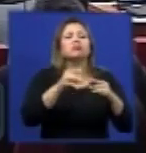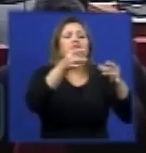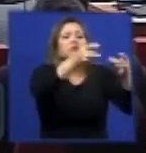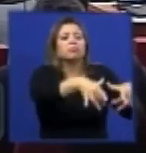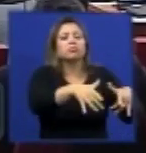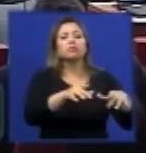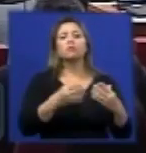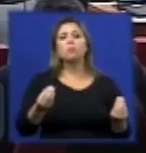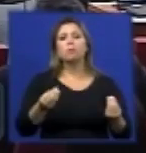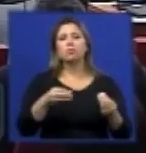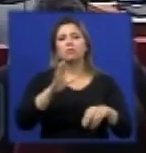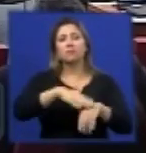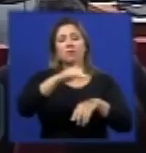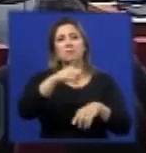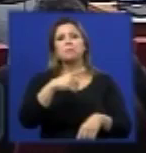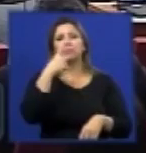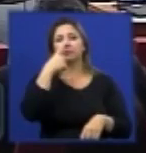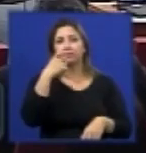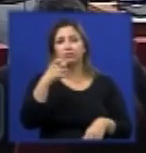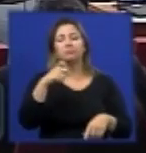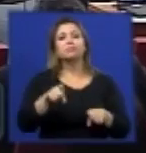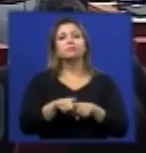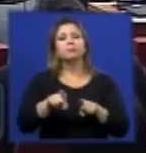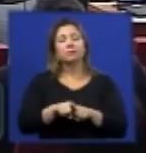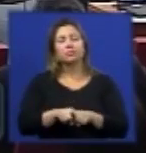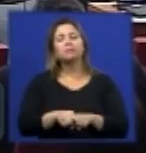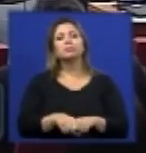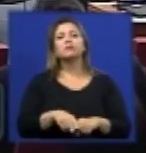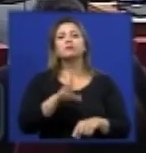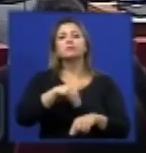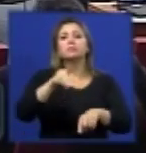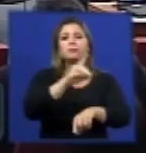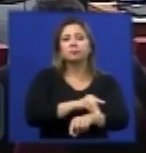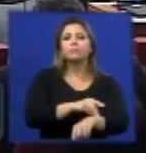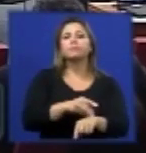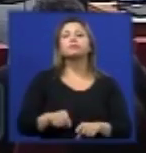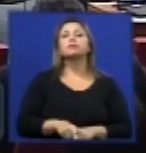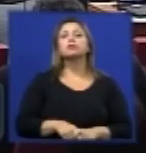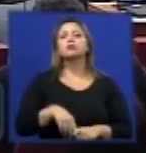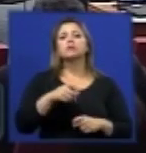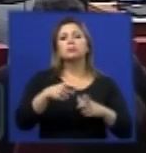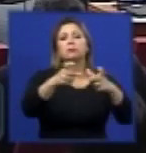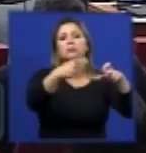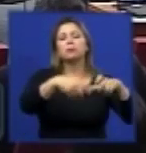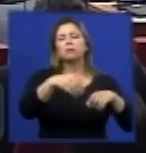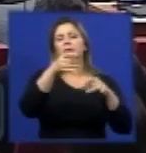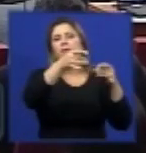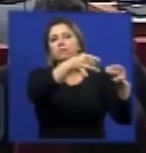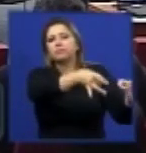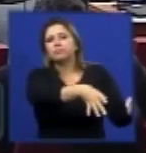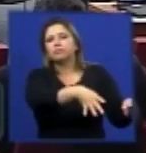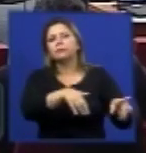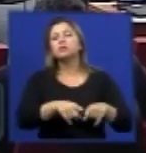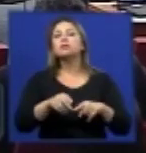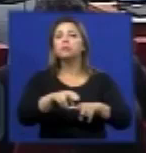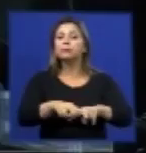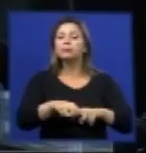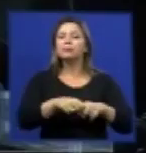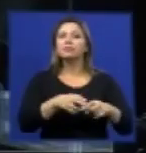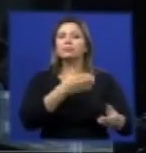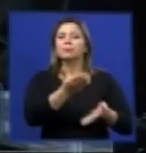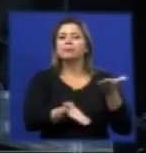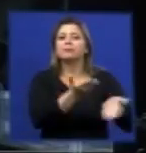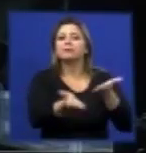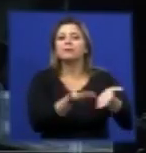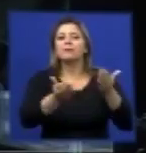repetitivo já houve algumas lâminas hoje que mostraram deposição de resíduos no ambiente e condições favoráveis e